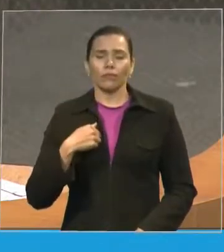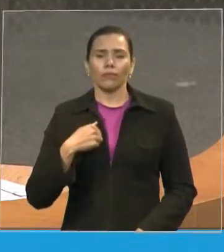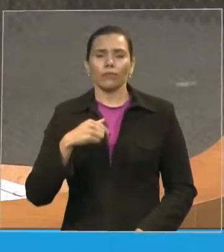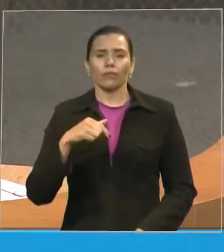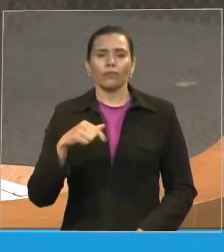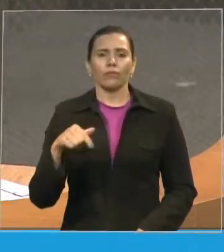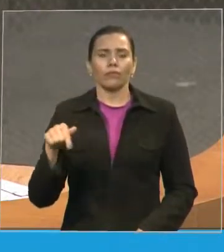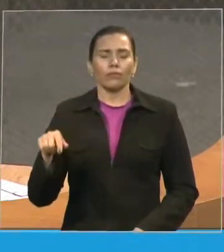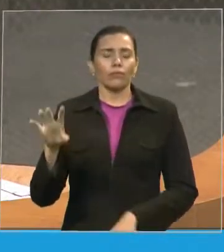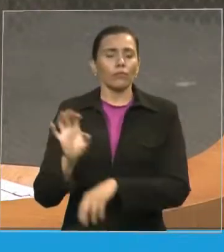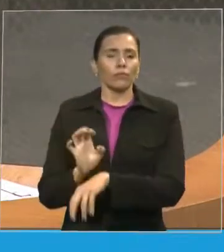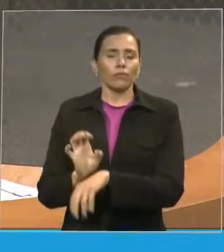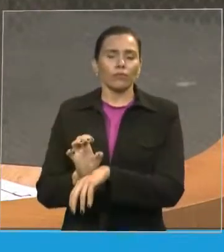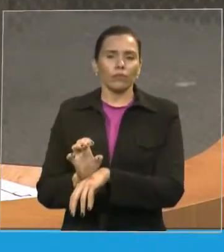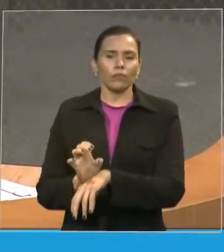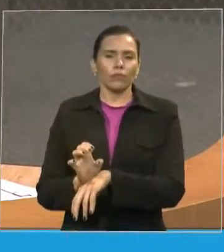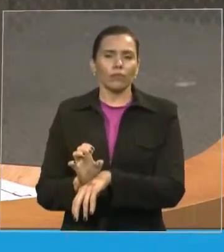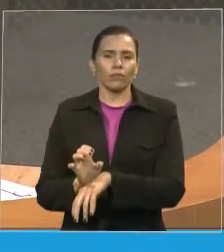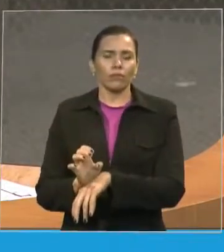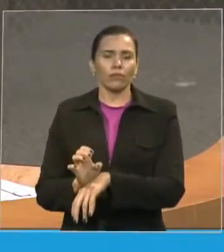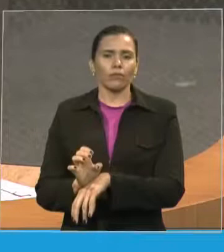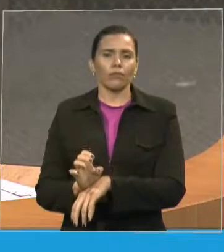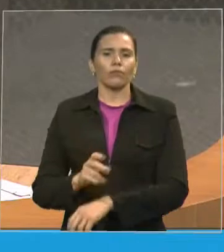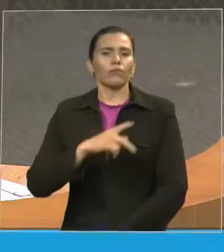Encontrando aqui com o pastor André.